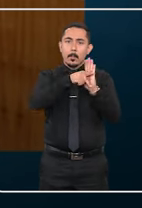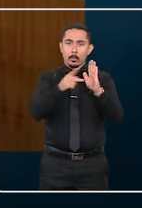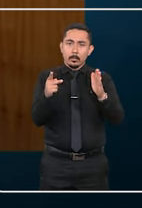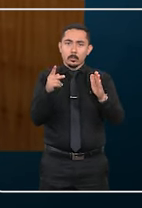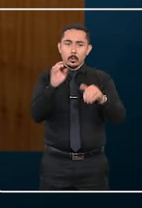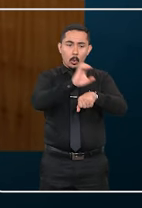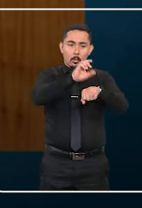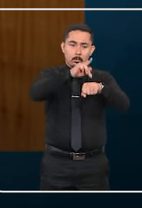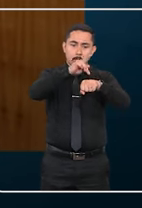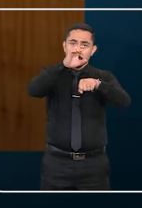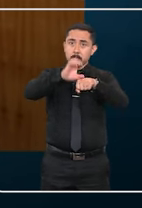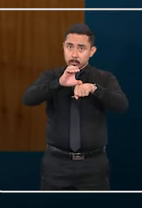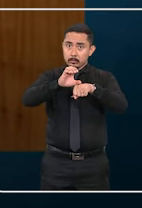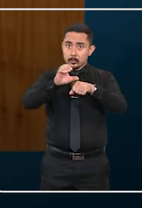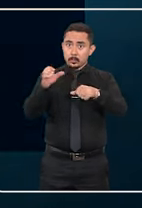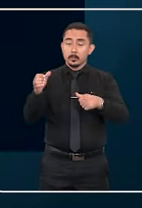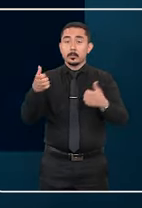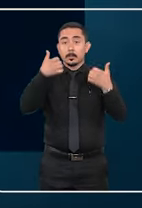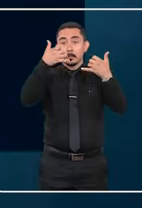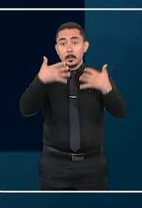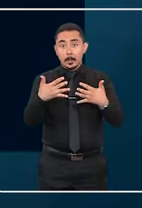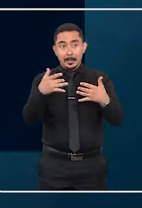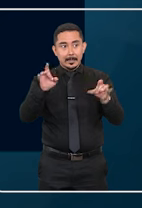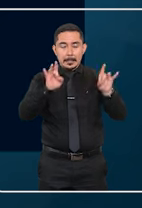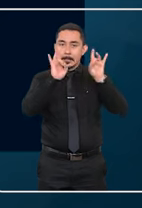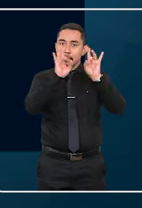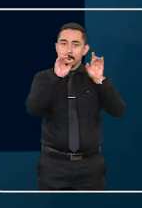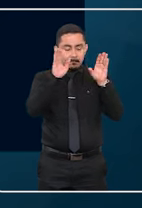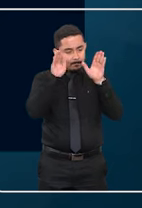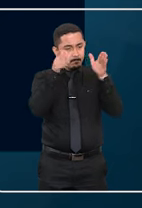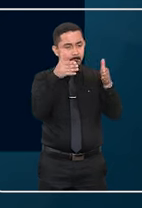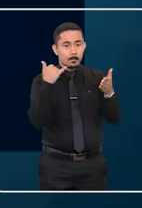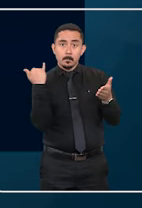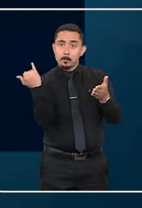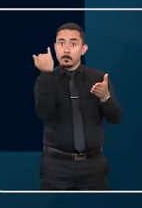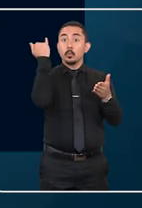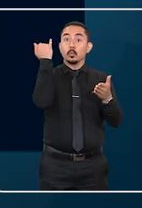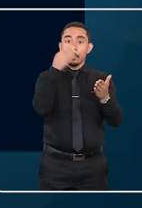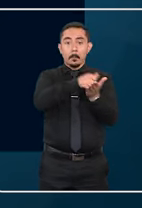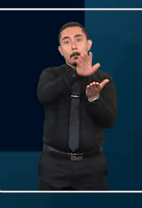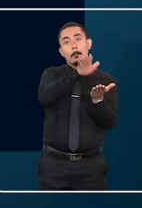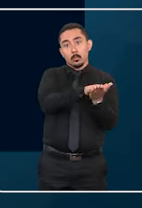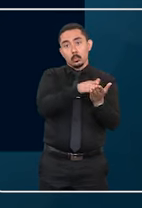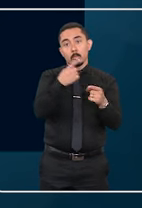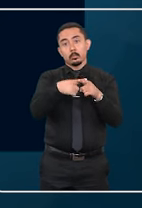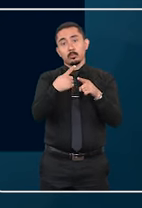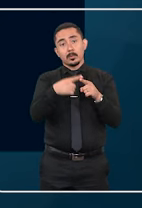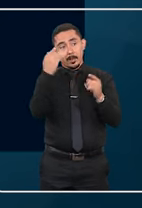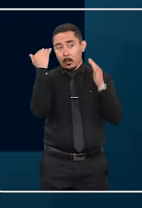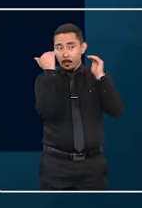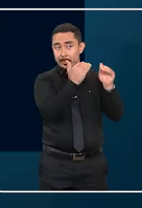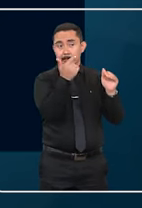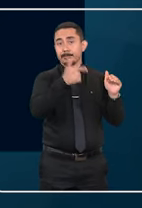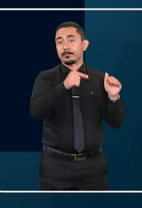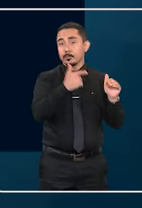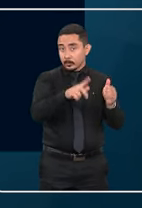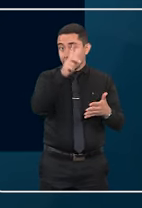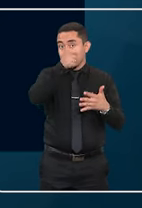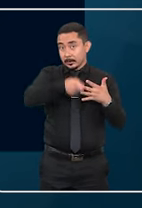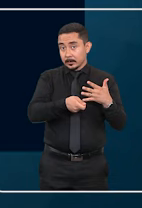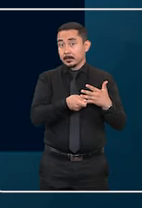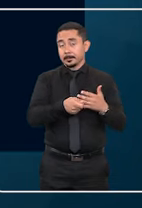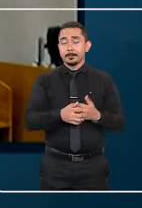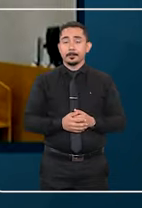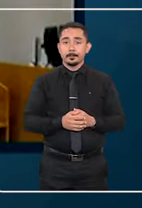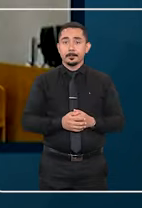previsto no Código de Processo Civil tem especial relevância nas discussões sobre multa por descumprimento de ordem